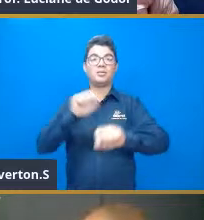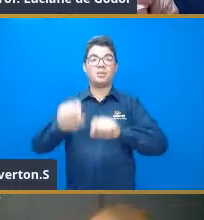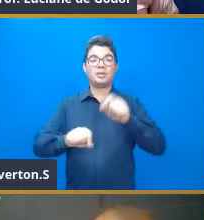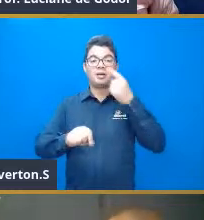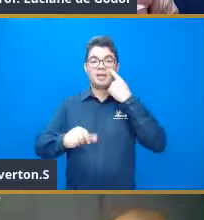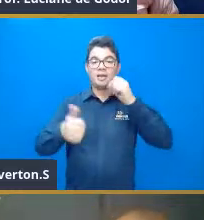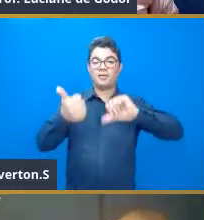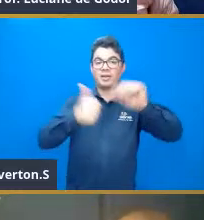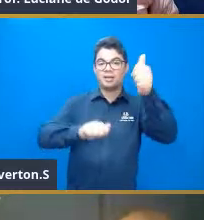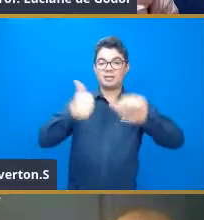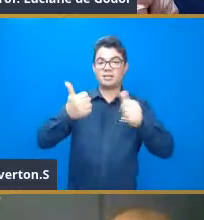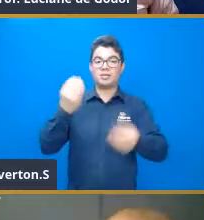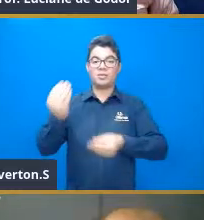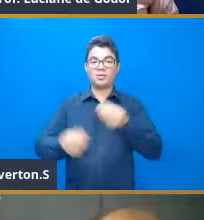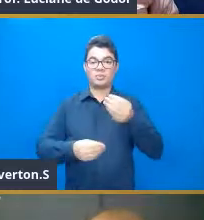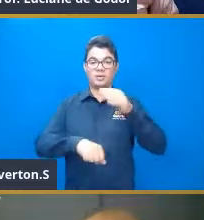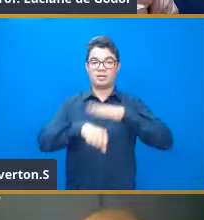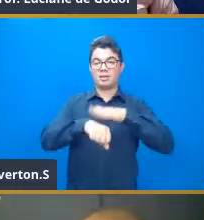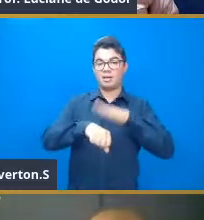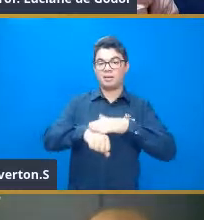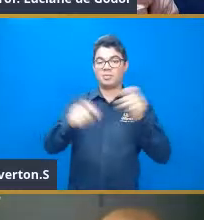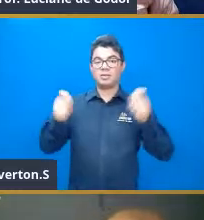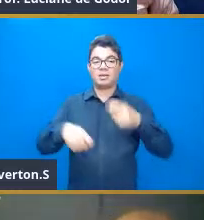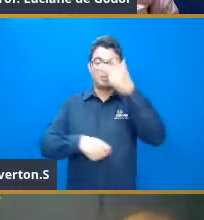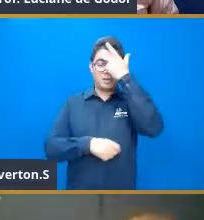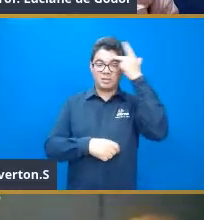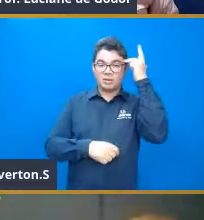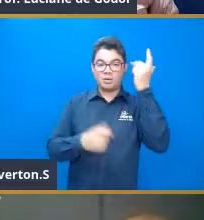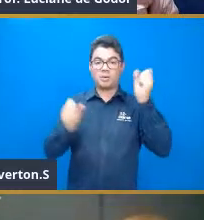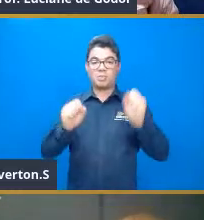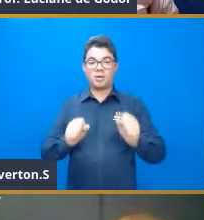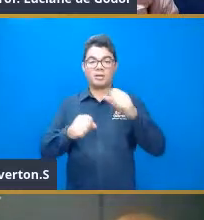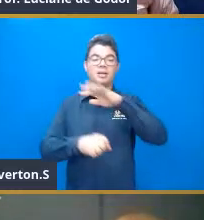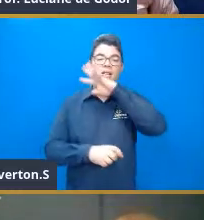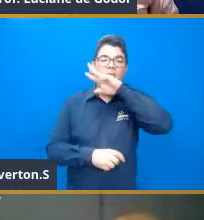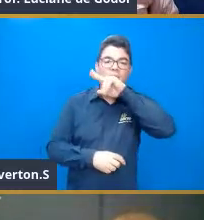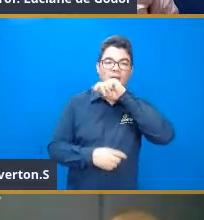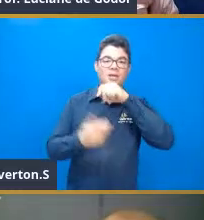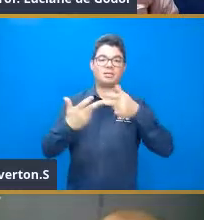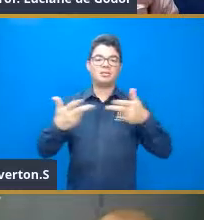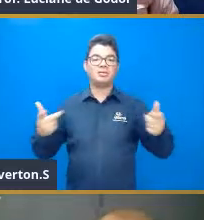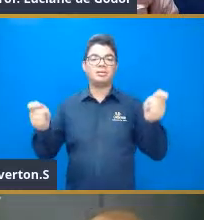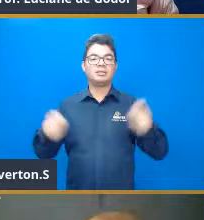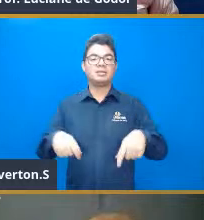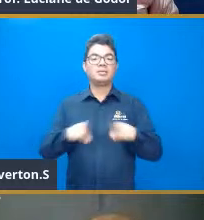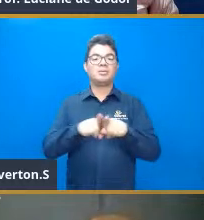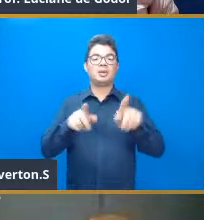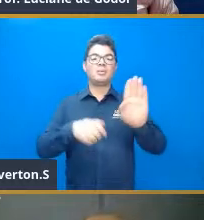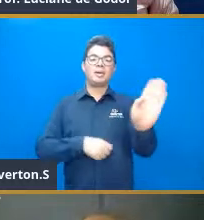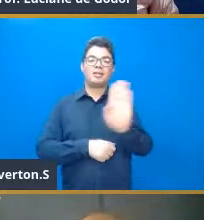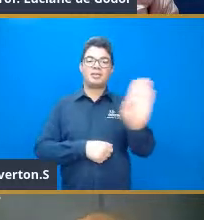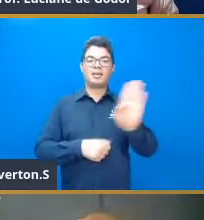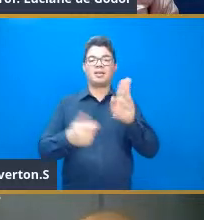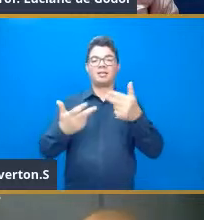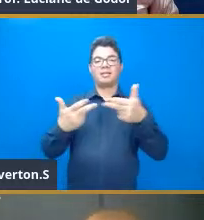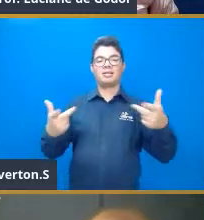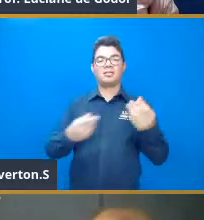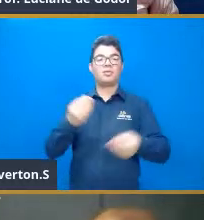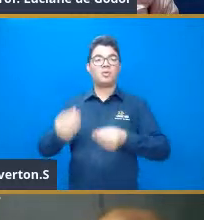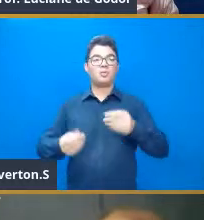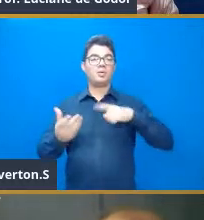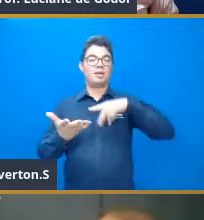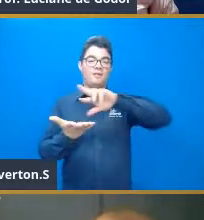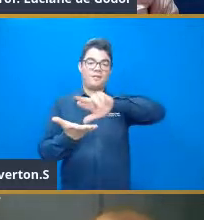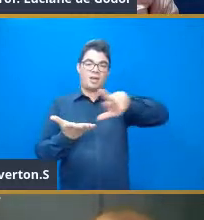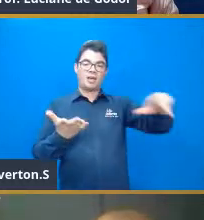de uma população em função do tempo, pode ser pessoas, pode ser de animais, pode ser de bactérias e, quer dizer, tem vários tipos,